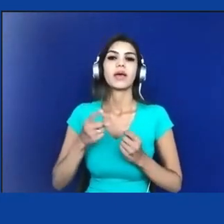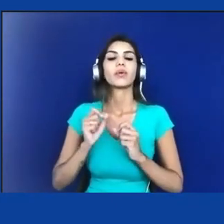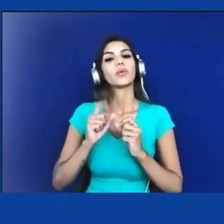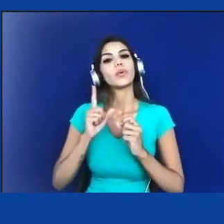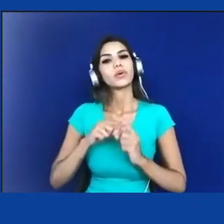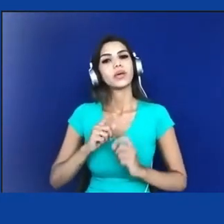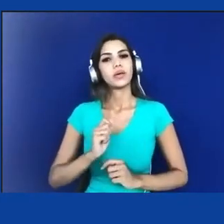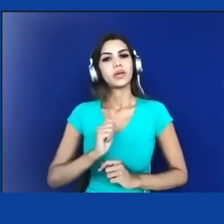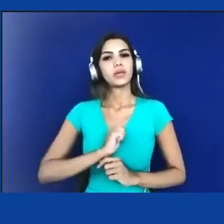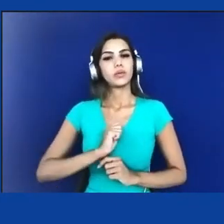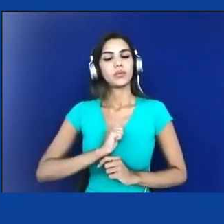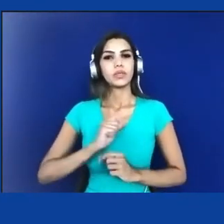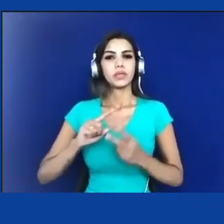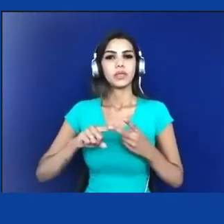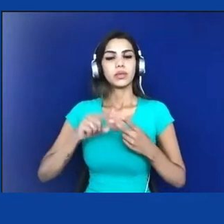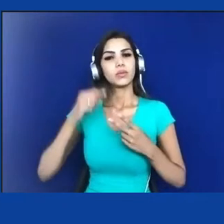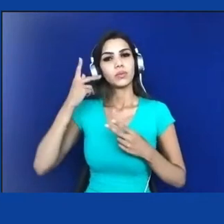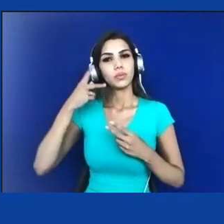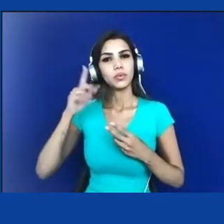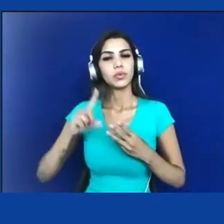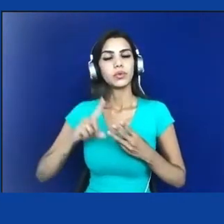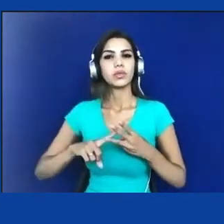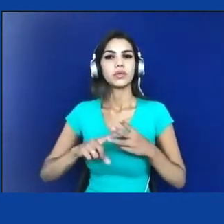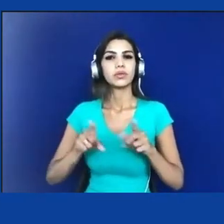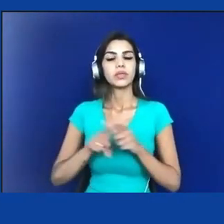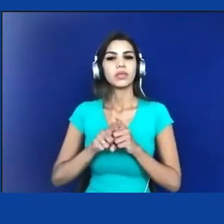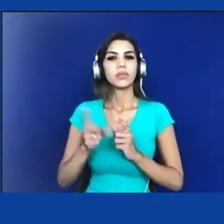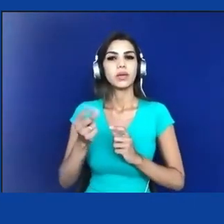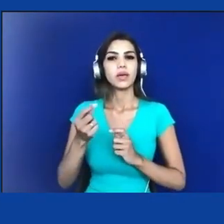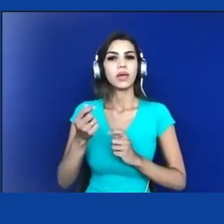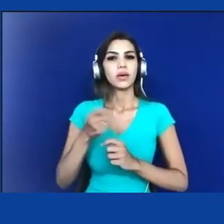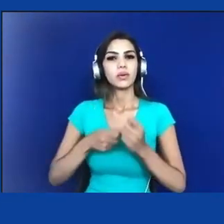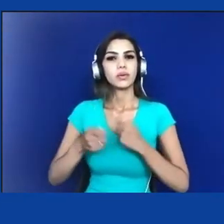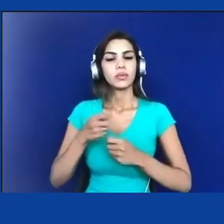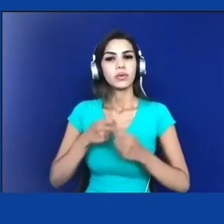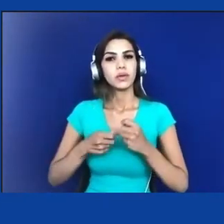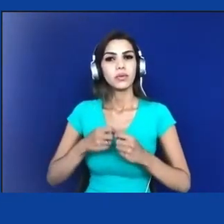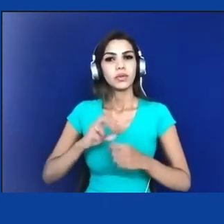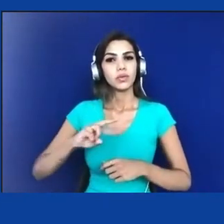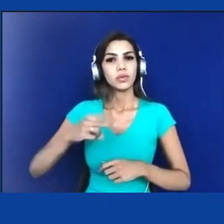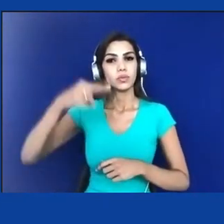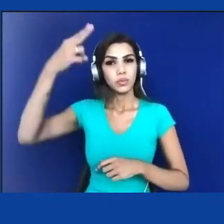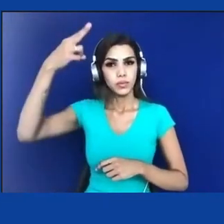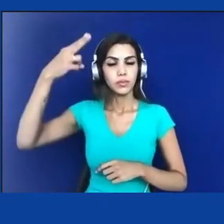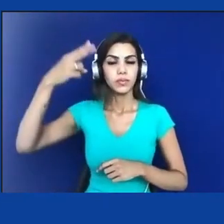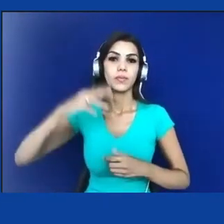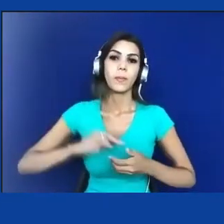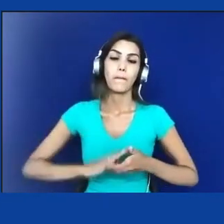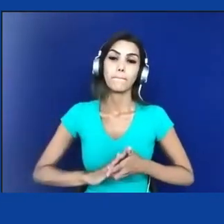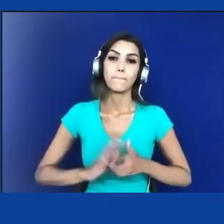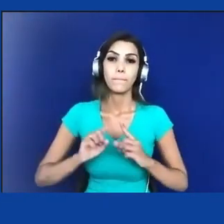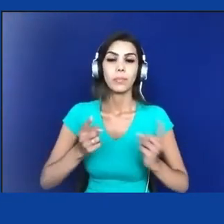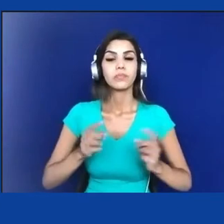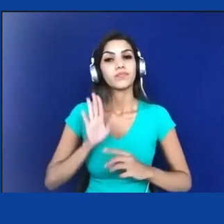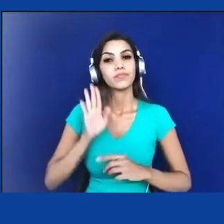e economicamente progressista que perpassa essa tradição. O alvo principal dela,